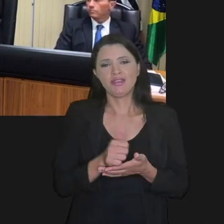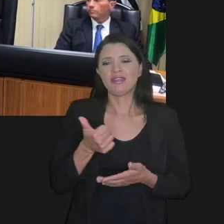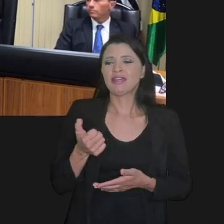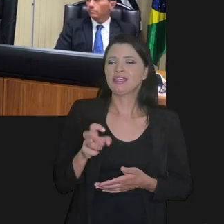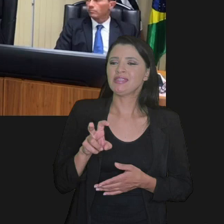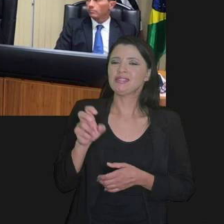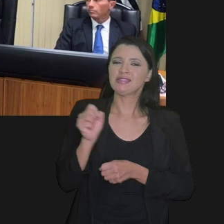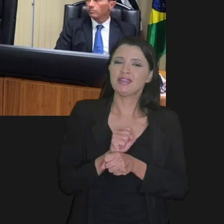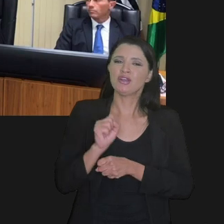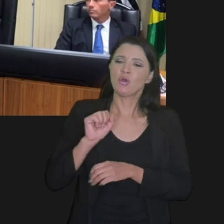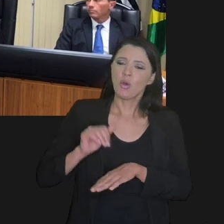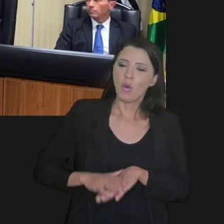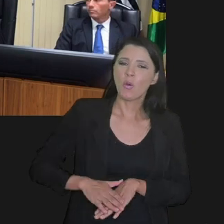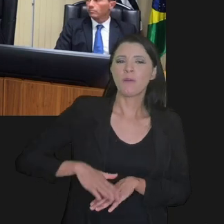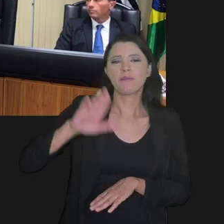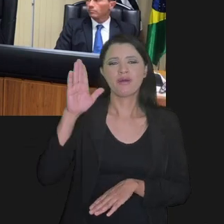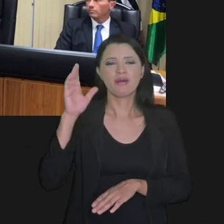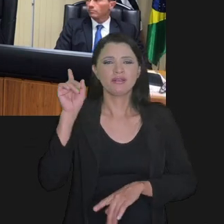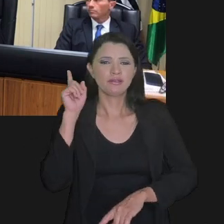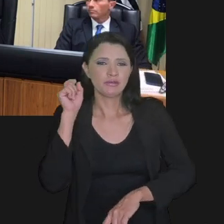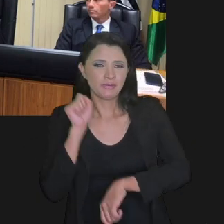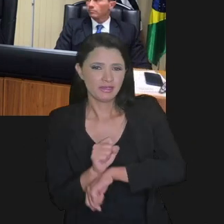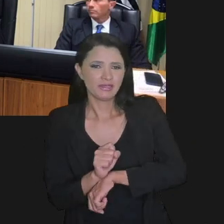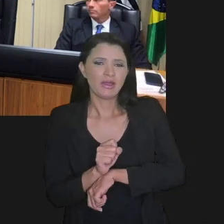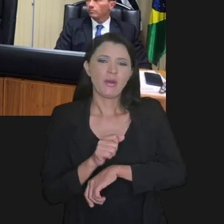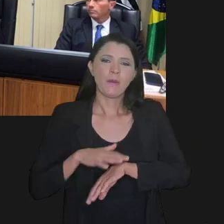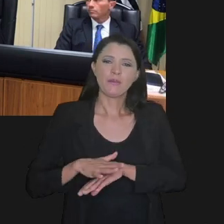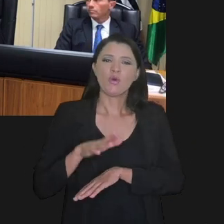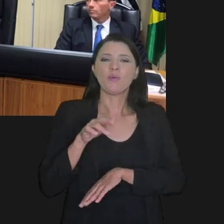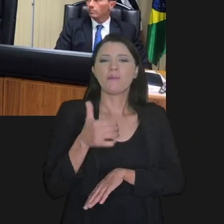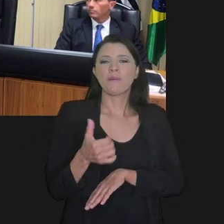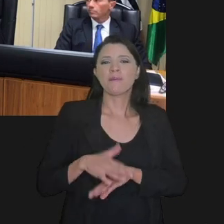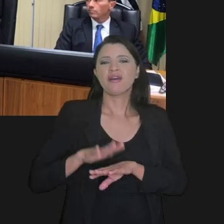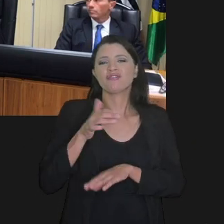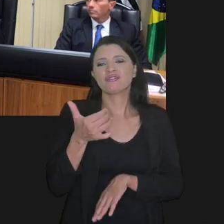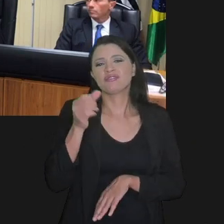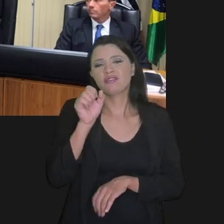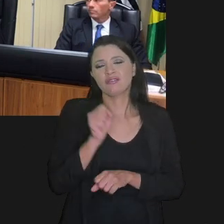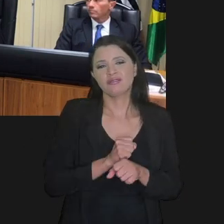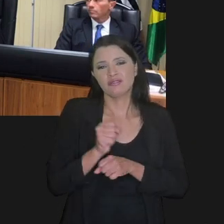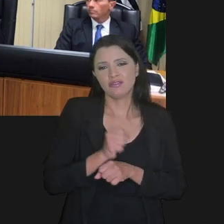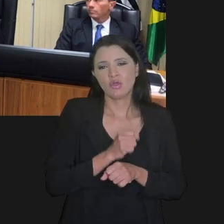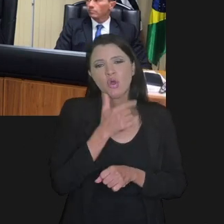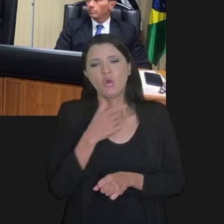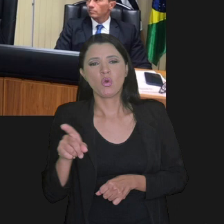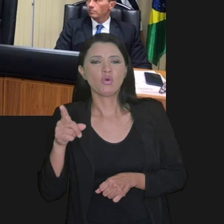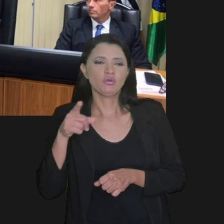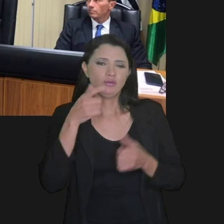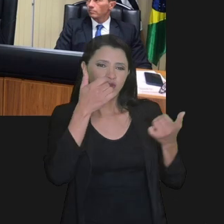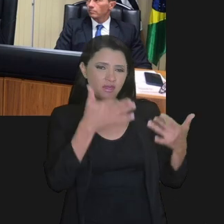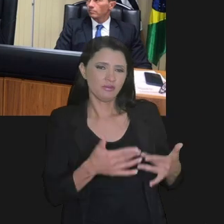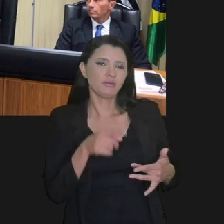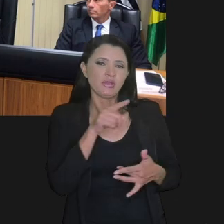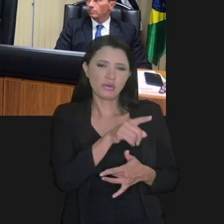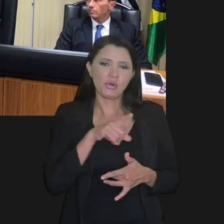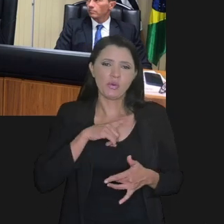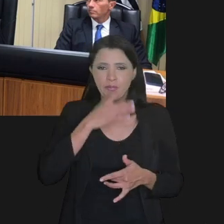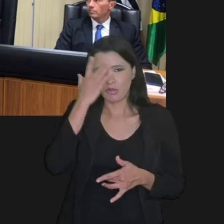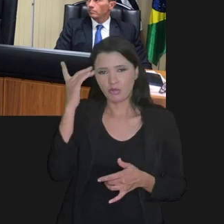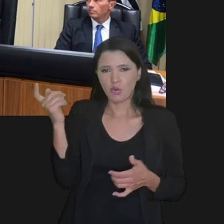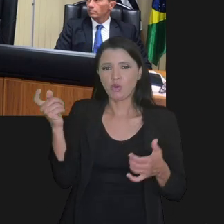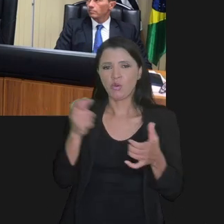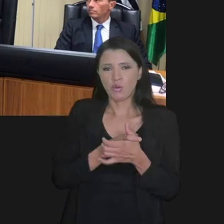inscritas a 15 anos ou mais, com suspensão por decisão judicial a mais de 10 anos ou naquelas situações que o doutor Sandro